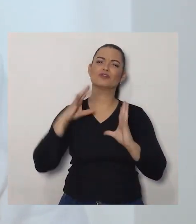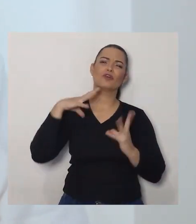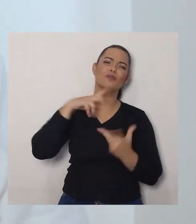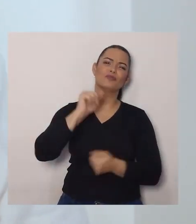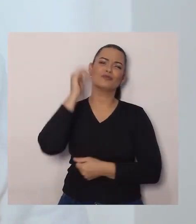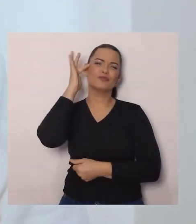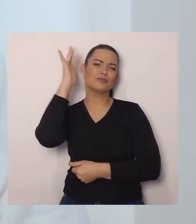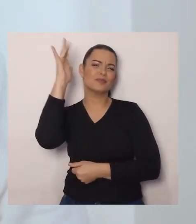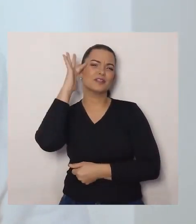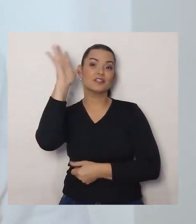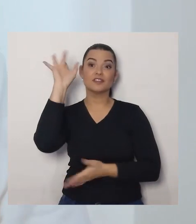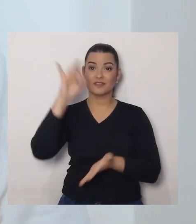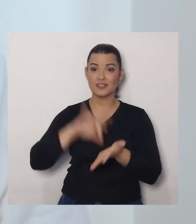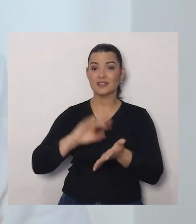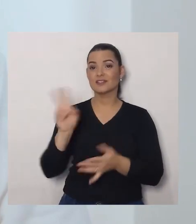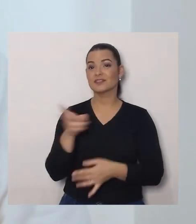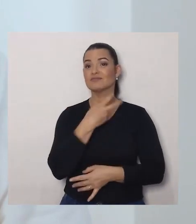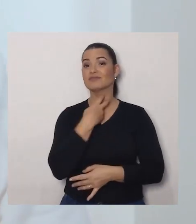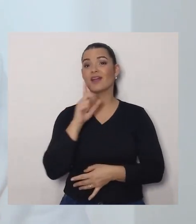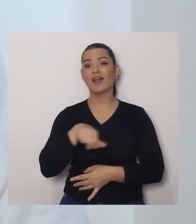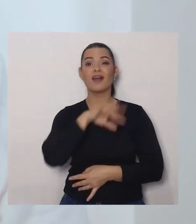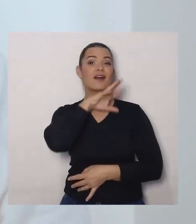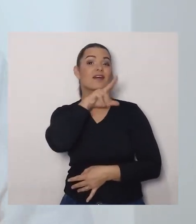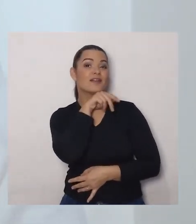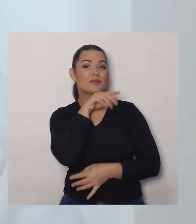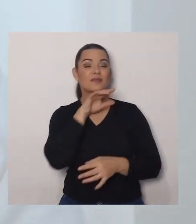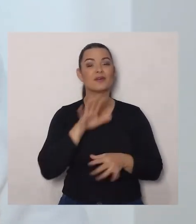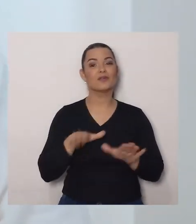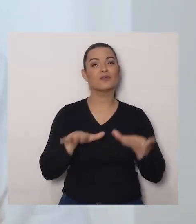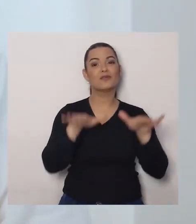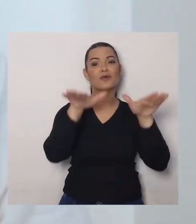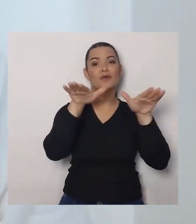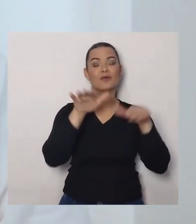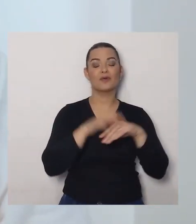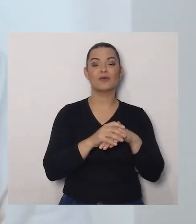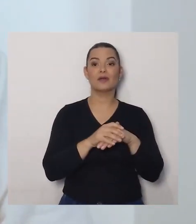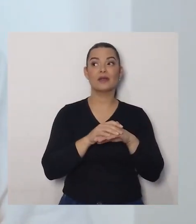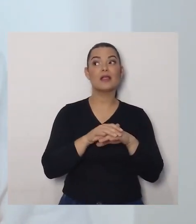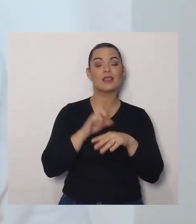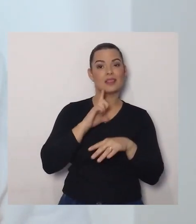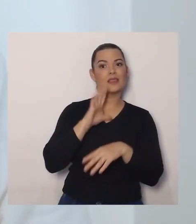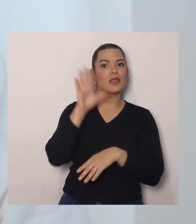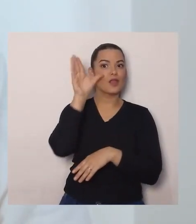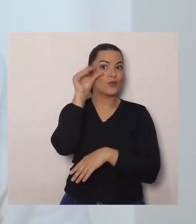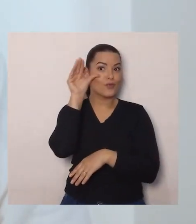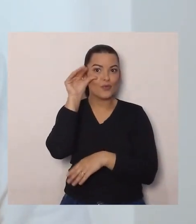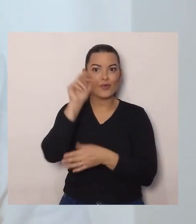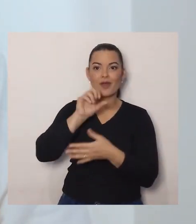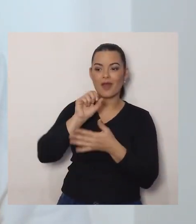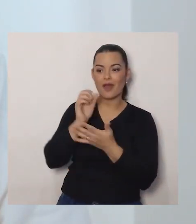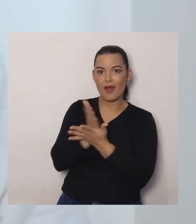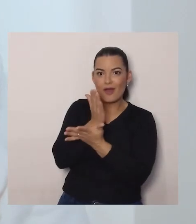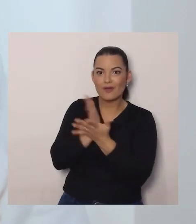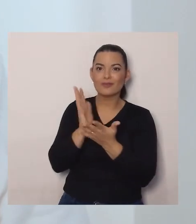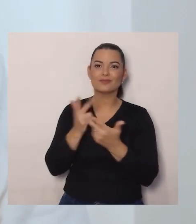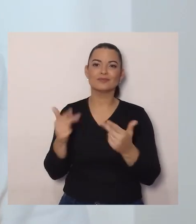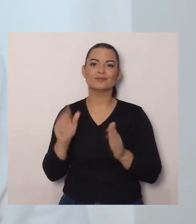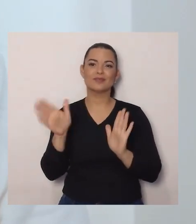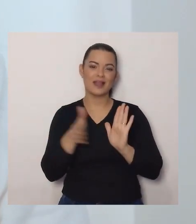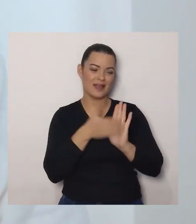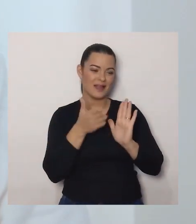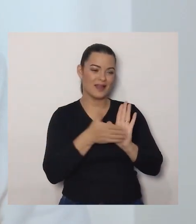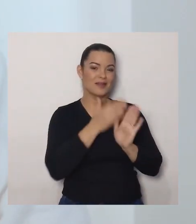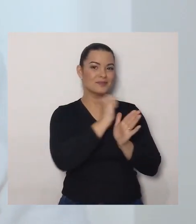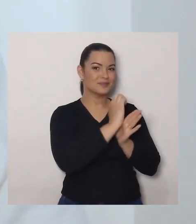animais, E com algumas curiosidades, A proposta do dia vai tratar